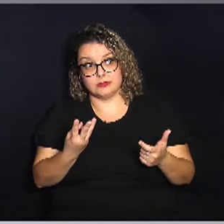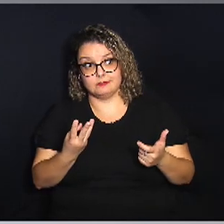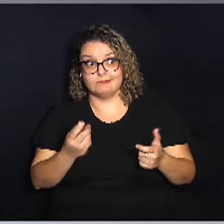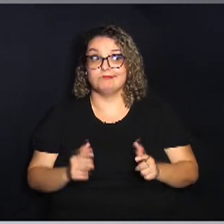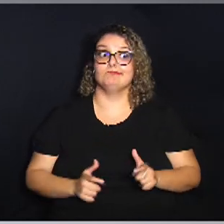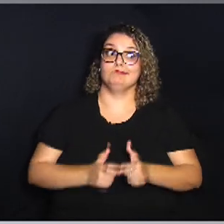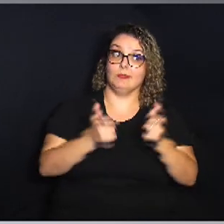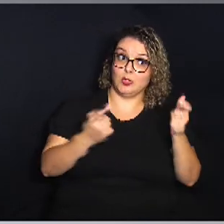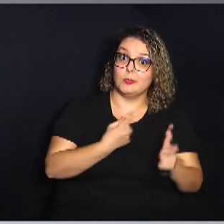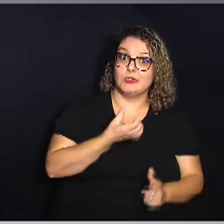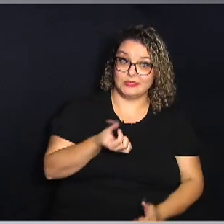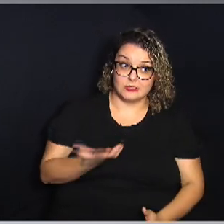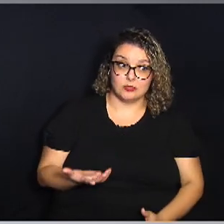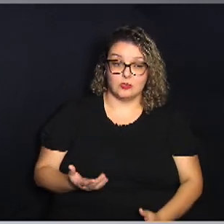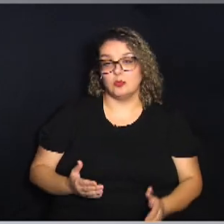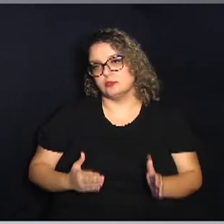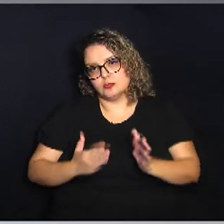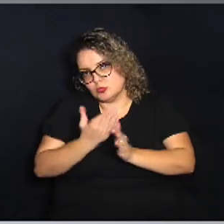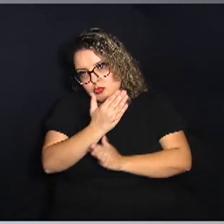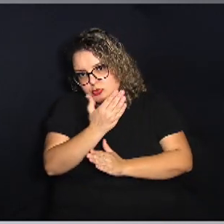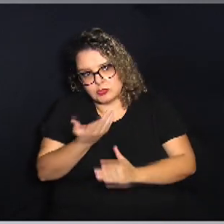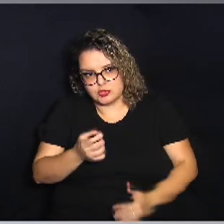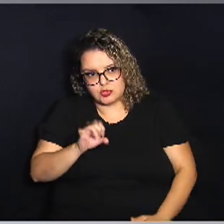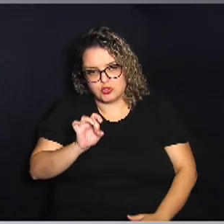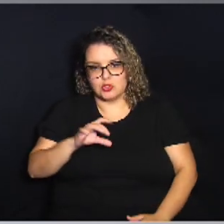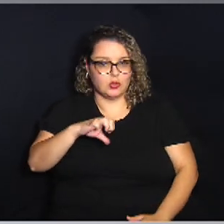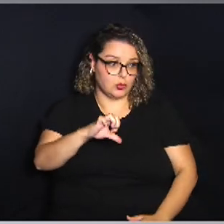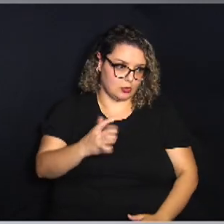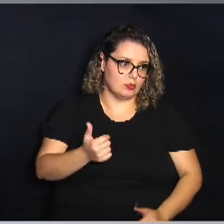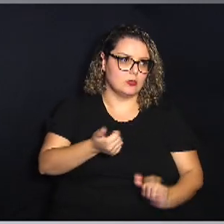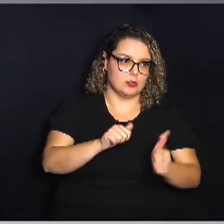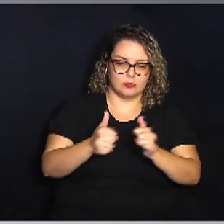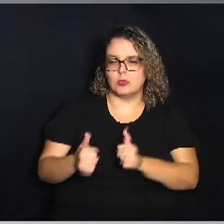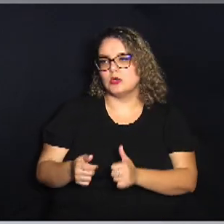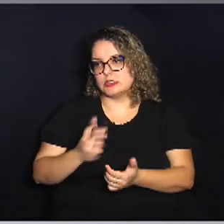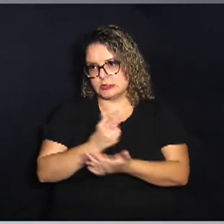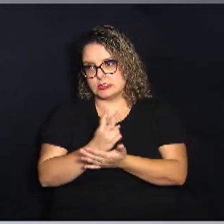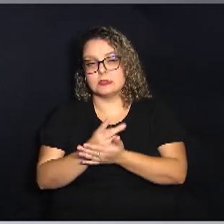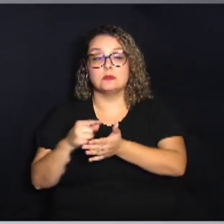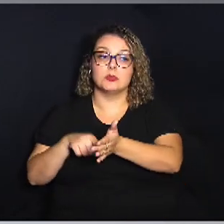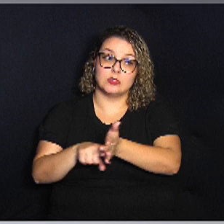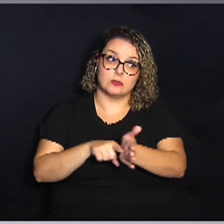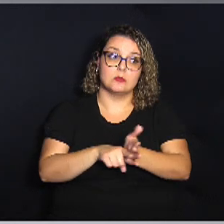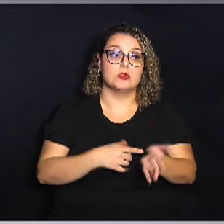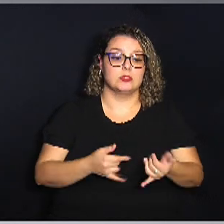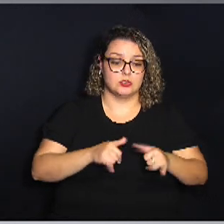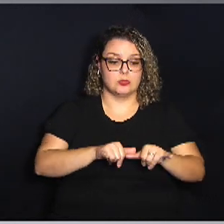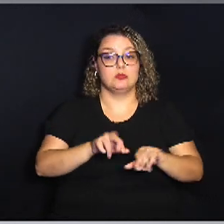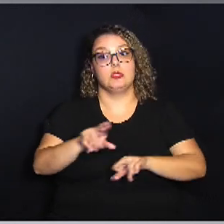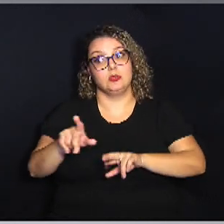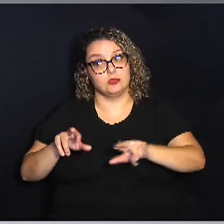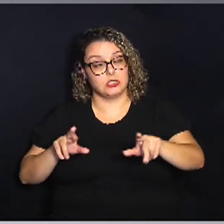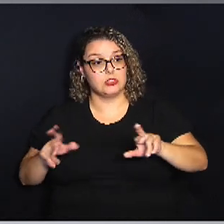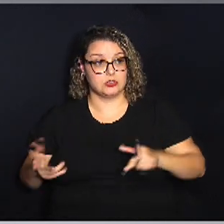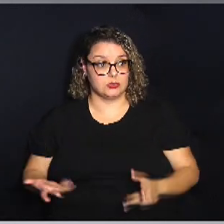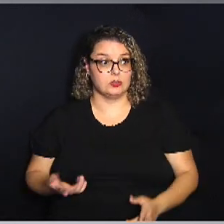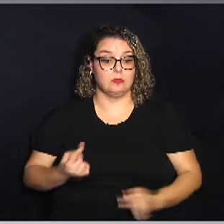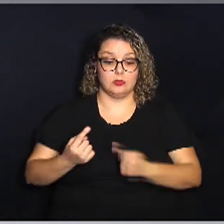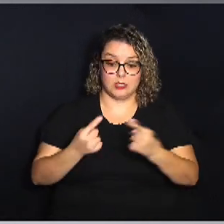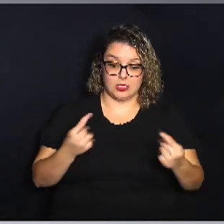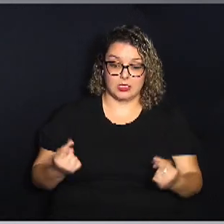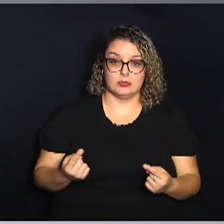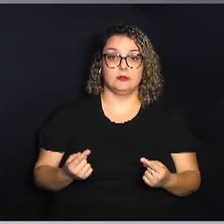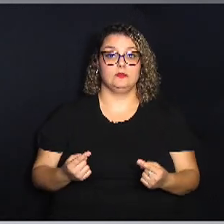subido 9 então é importante você avaliar e sempre fazer pesquisa entre os supermercados diferentes para cada um dos